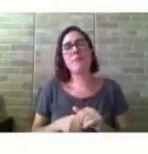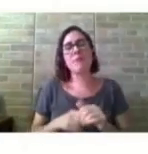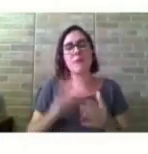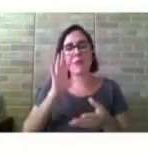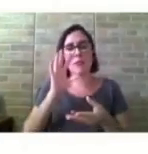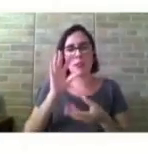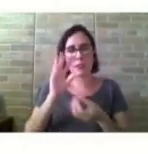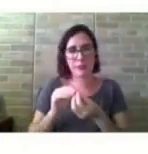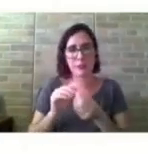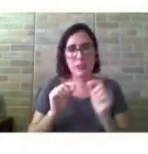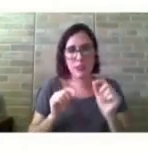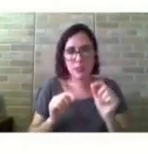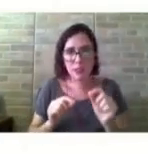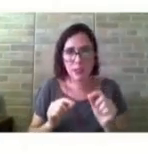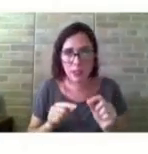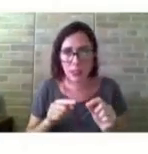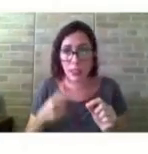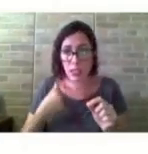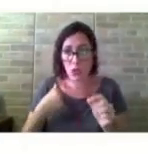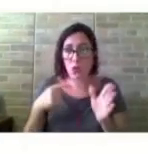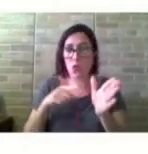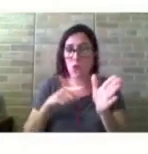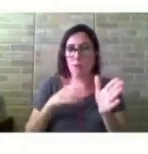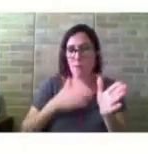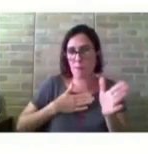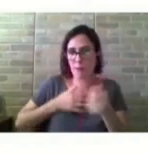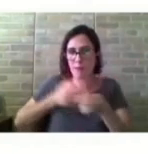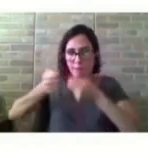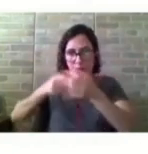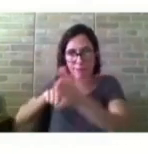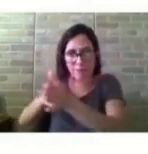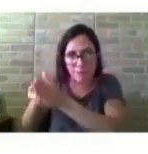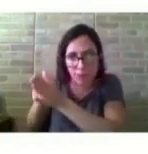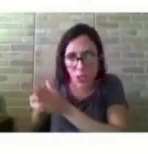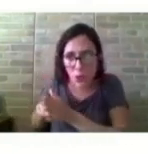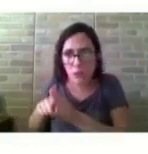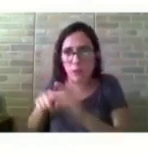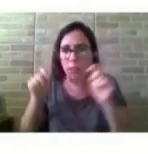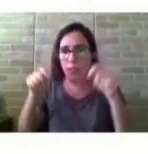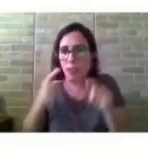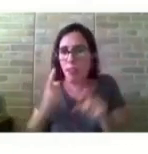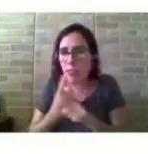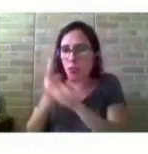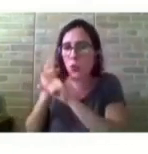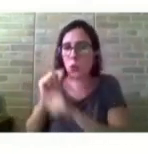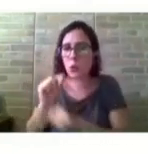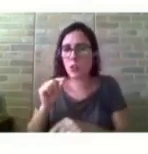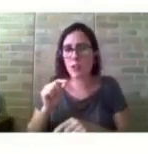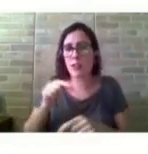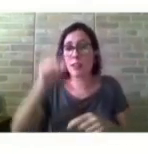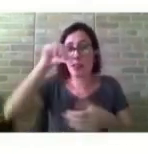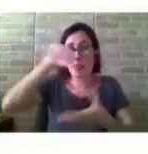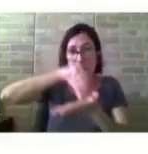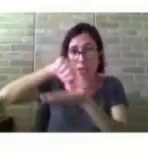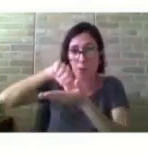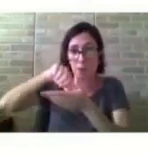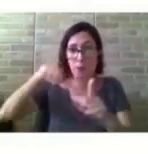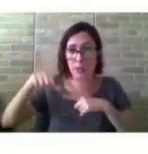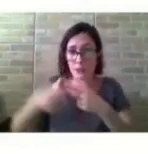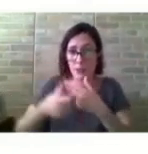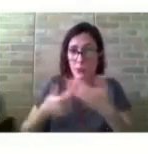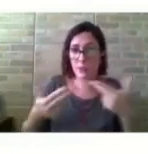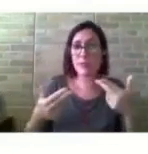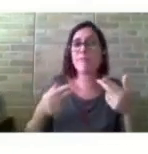identificar quais elementos presentes nos campos podem ser considerados acessíveis, inacessíveis ou ausentes. Os